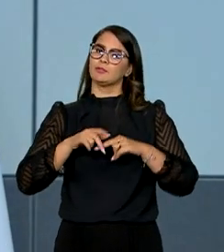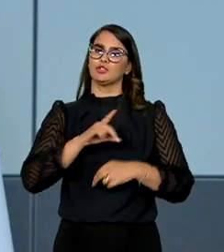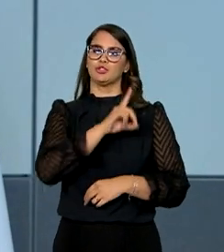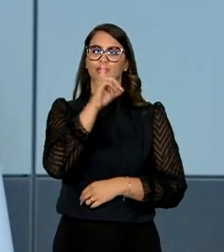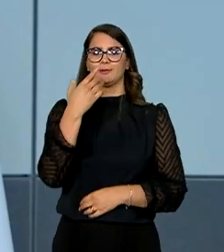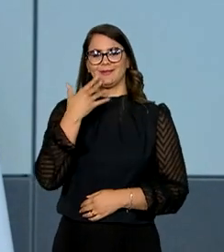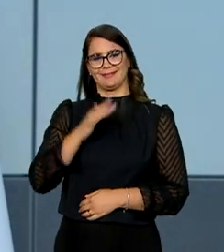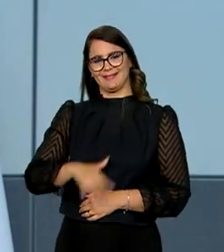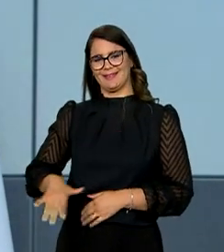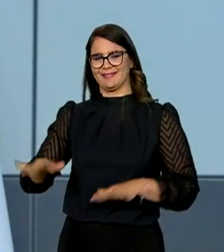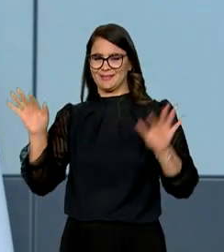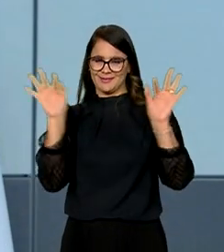crianças mais feliz e seguro.